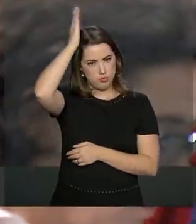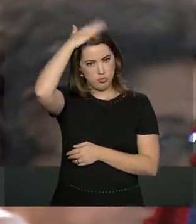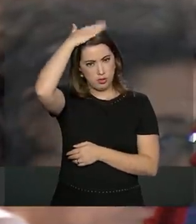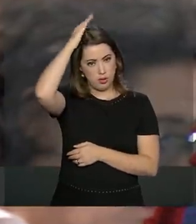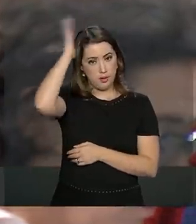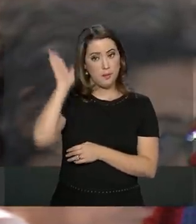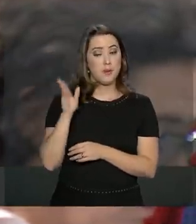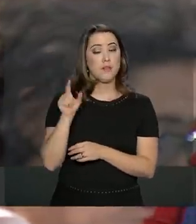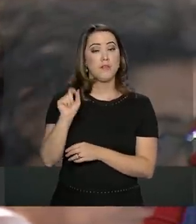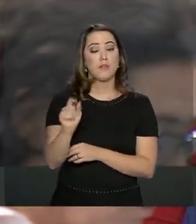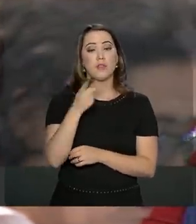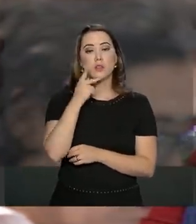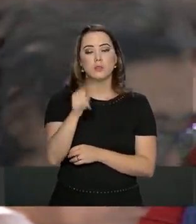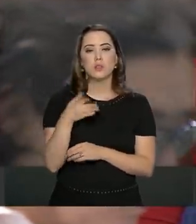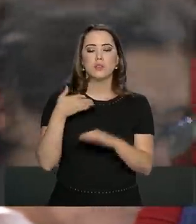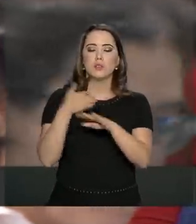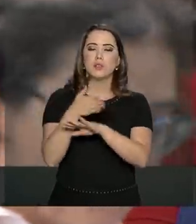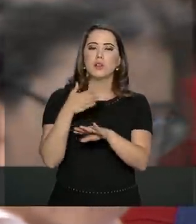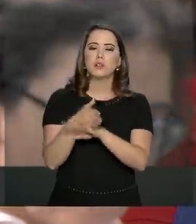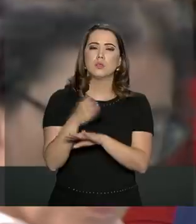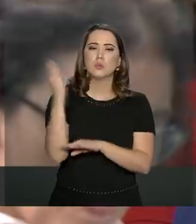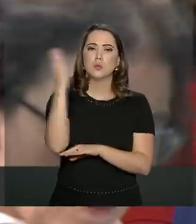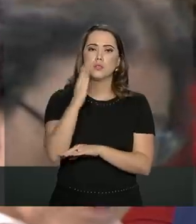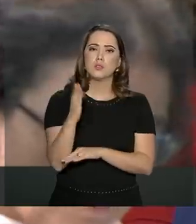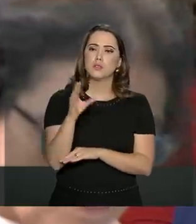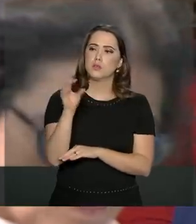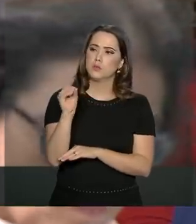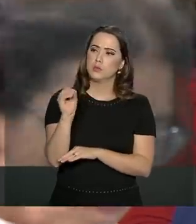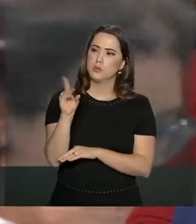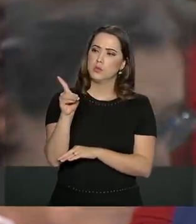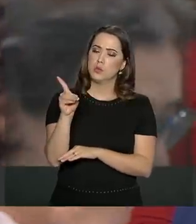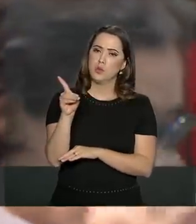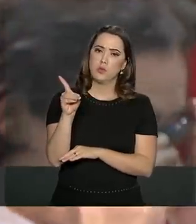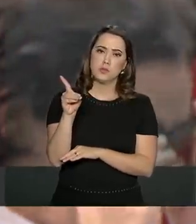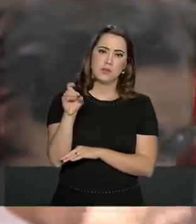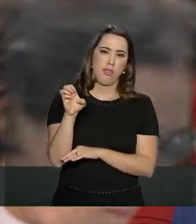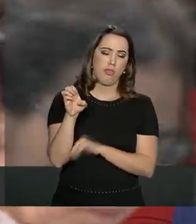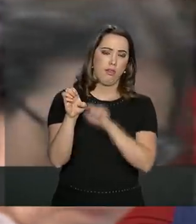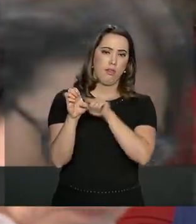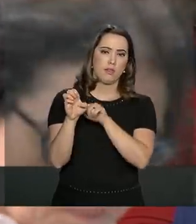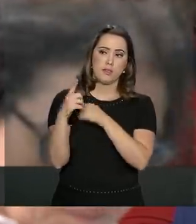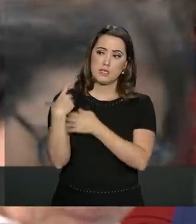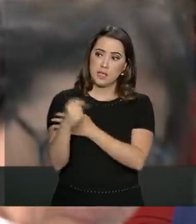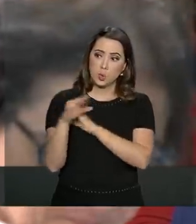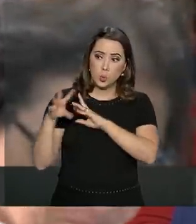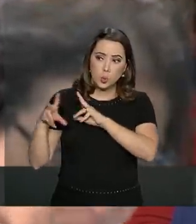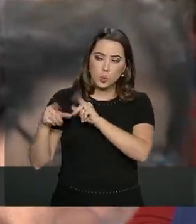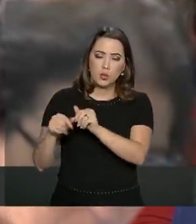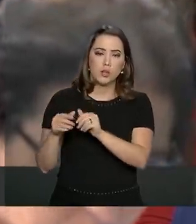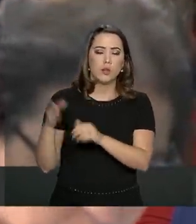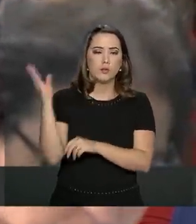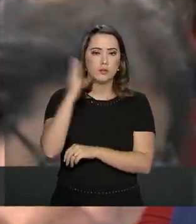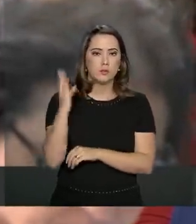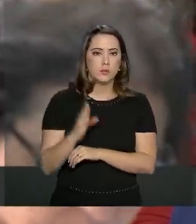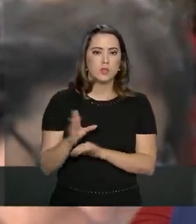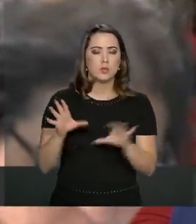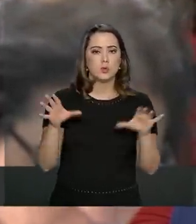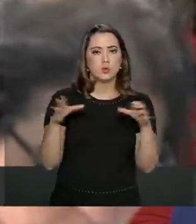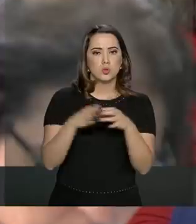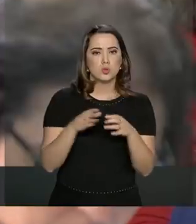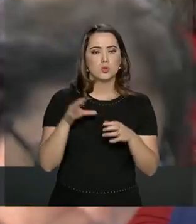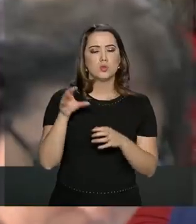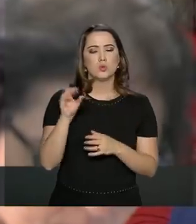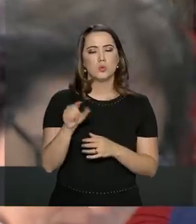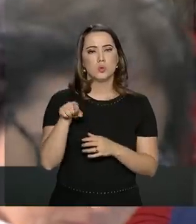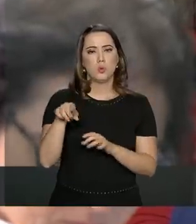apoio maior em relação à entrada do Brasil na OCDE seria a saída total do Brasil desse desse âmbito de